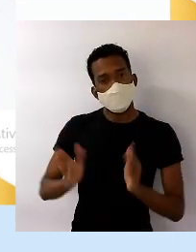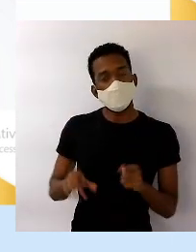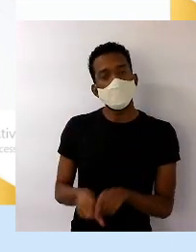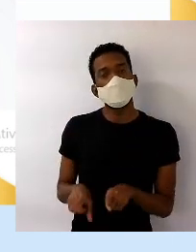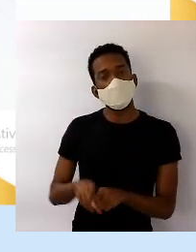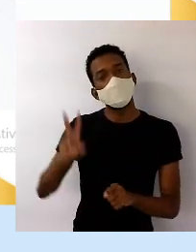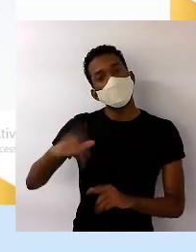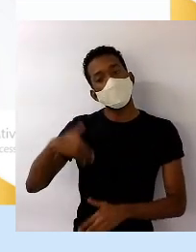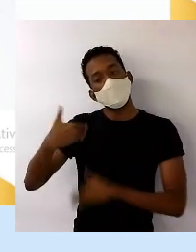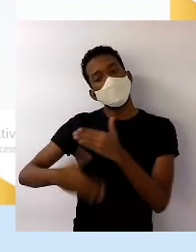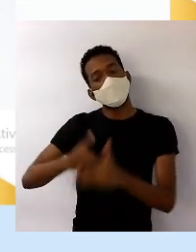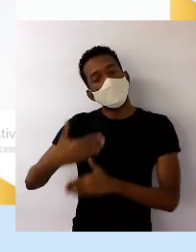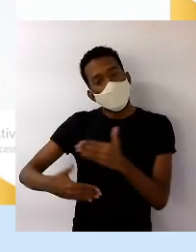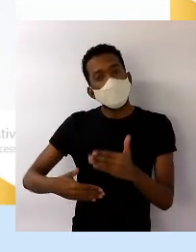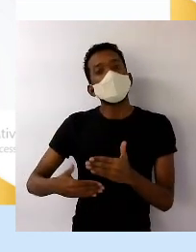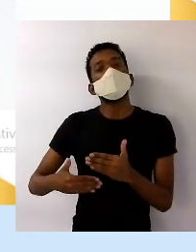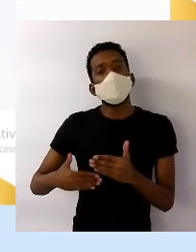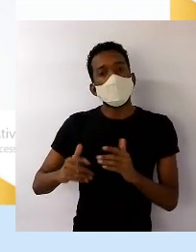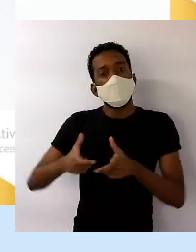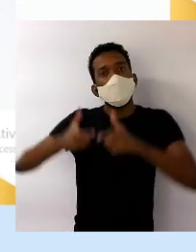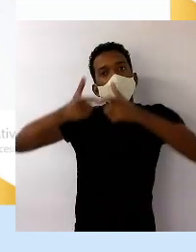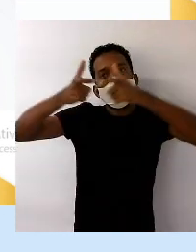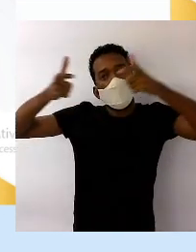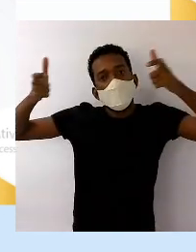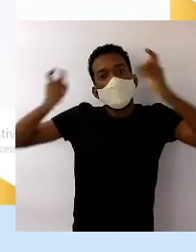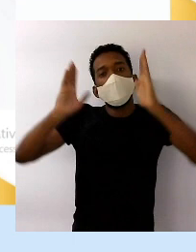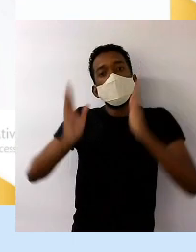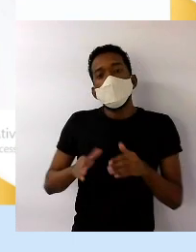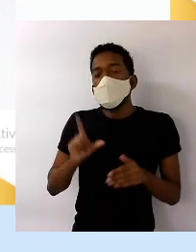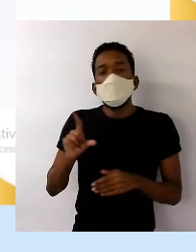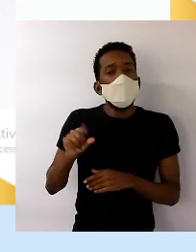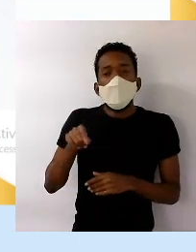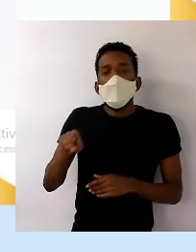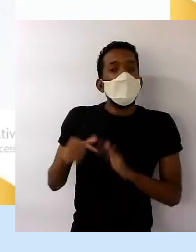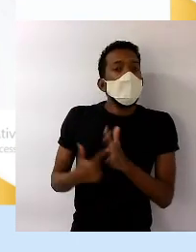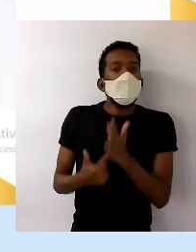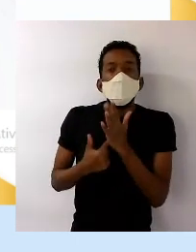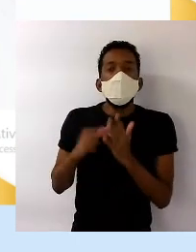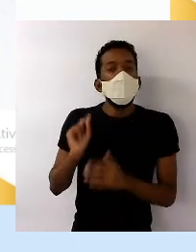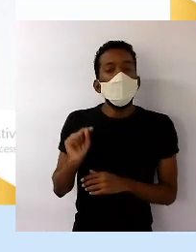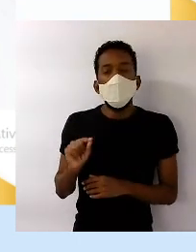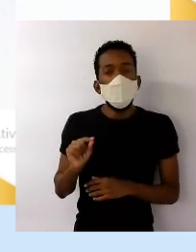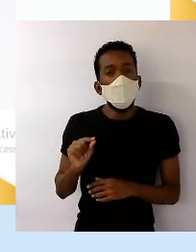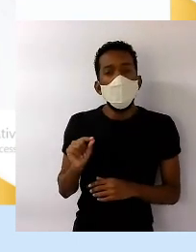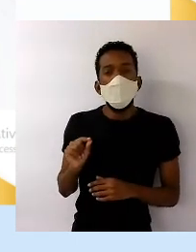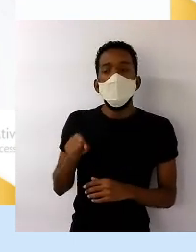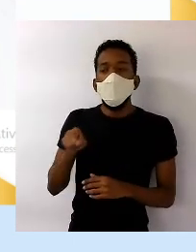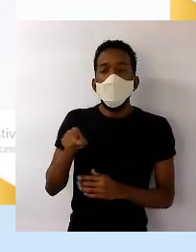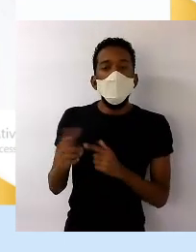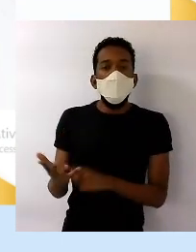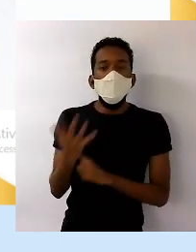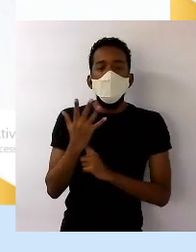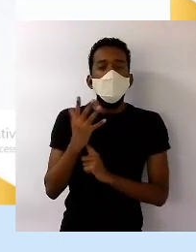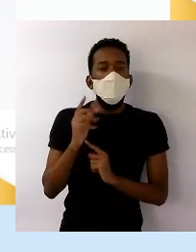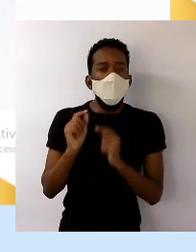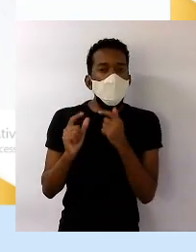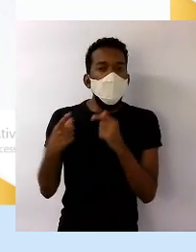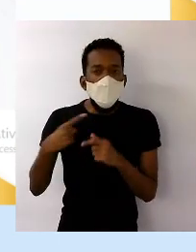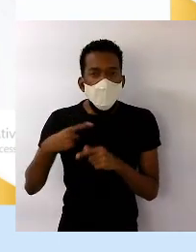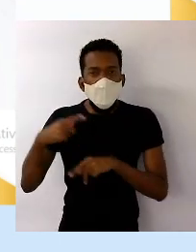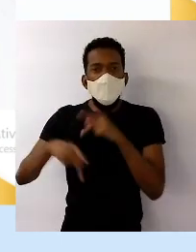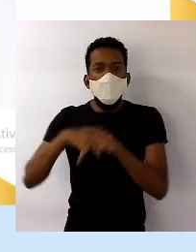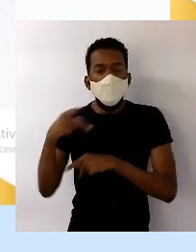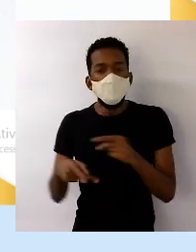vai aumentando o quantitativo de idosos. O que é que isso mostra para a gente, professor? Mostra que as políticas